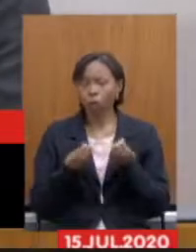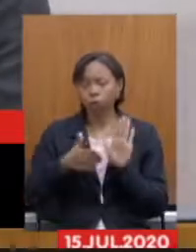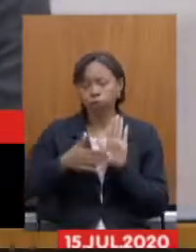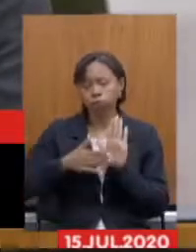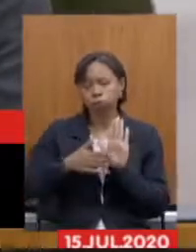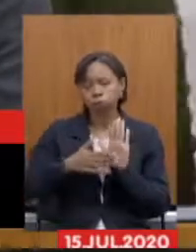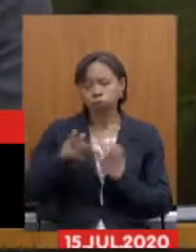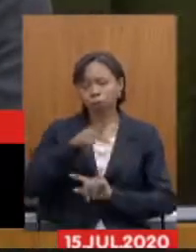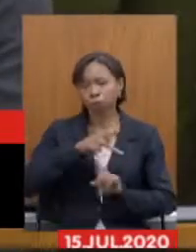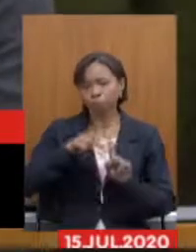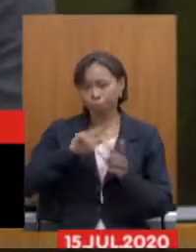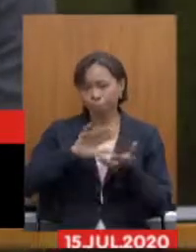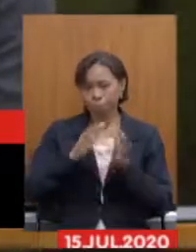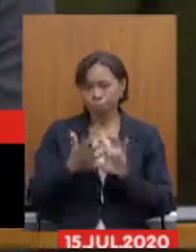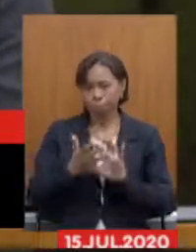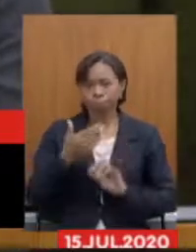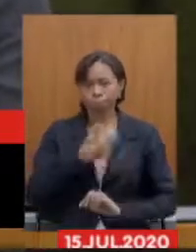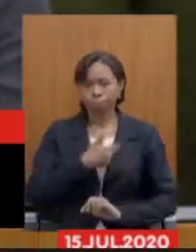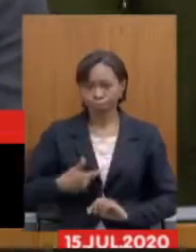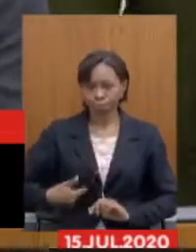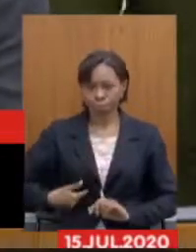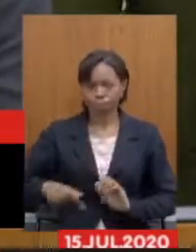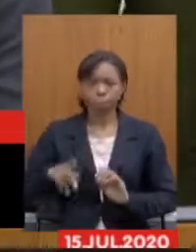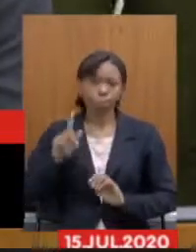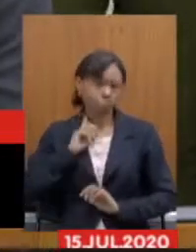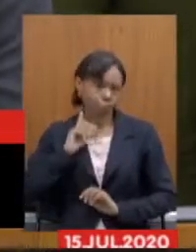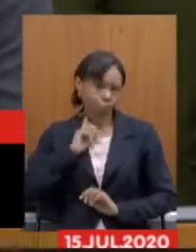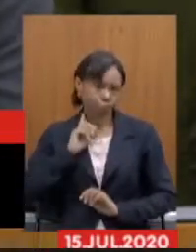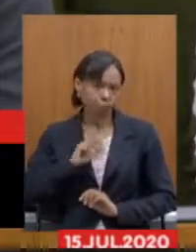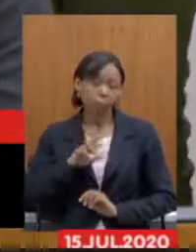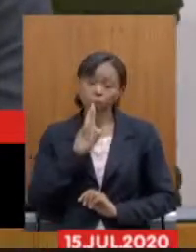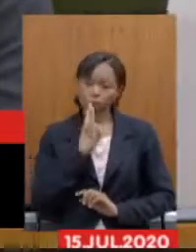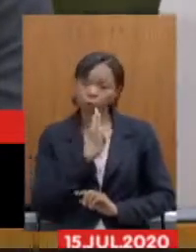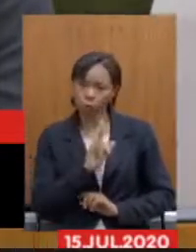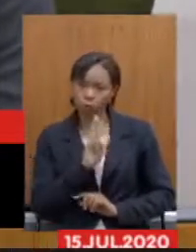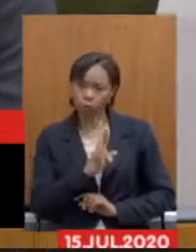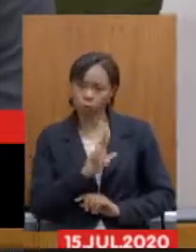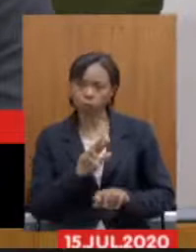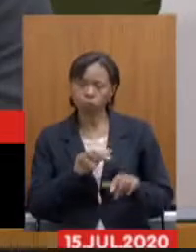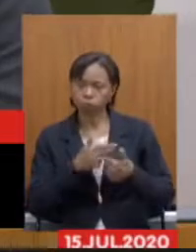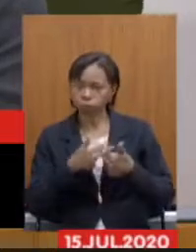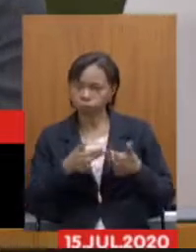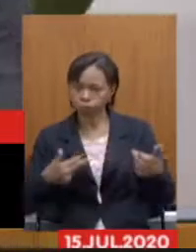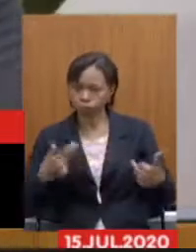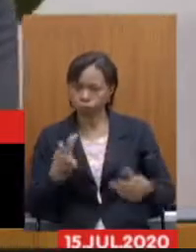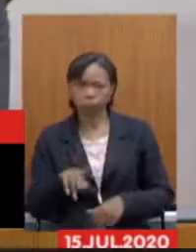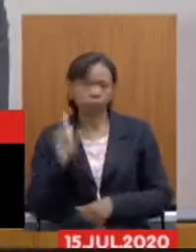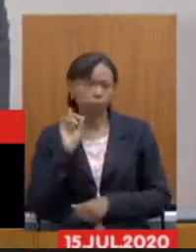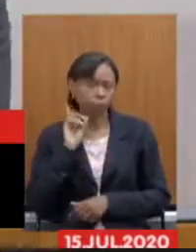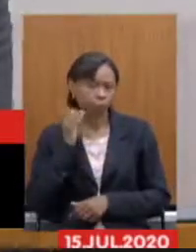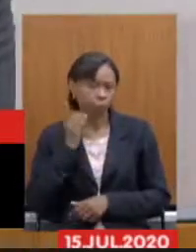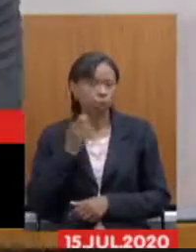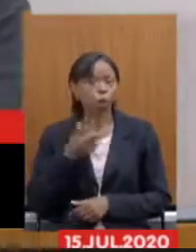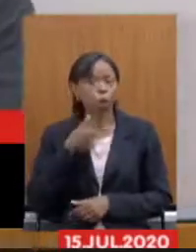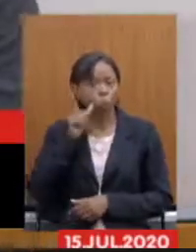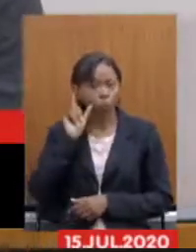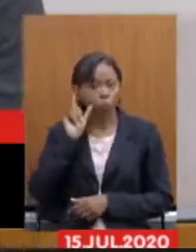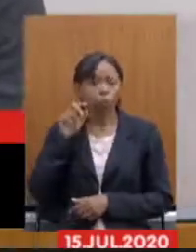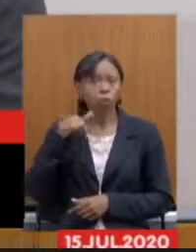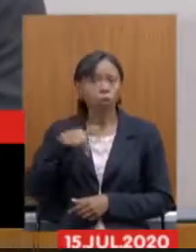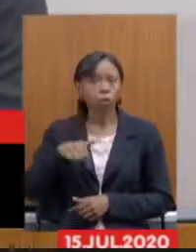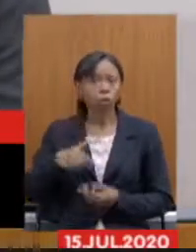Governo do Estado e responderam perguntas dos deputados e deputadas. Ontem e hoje, nos períodos da manhã e da tarde, está sendo concedida